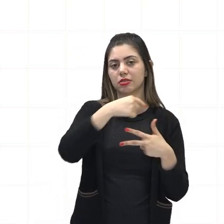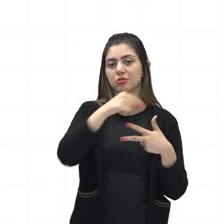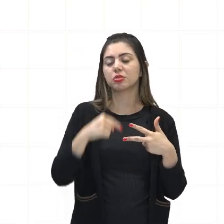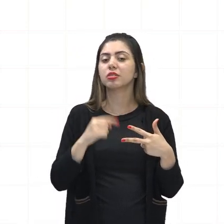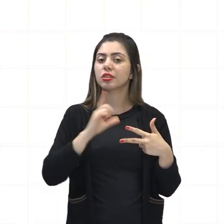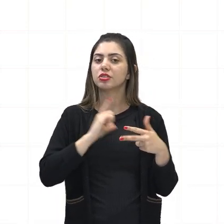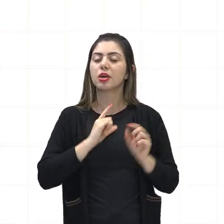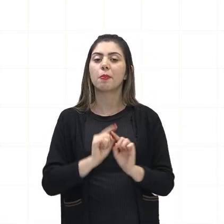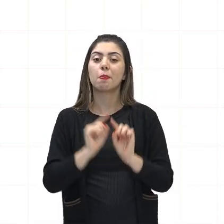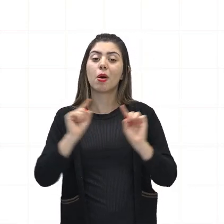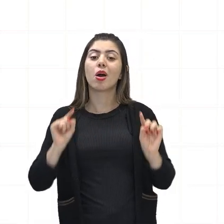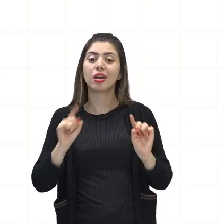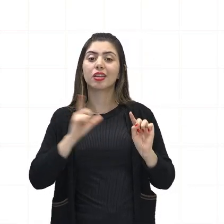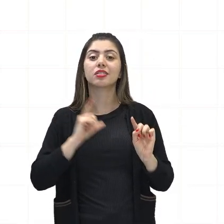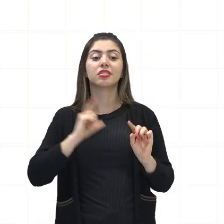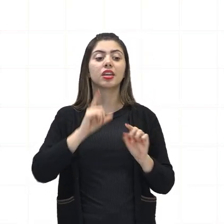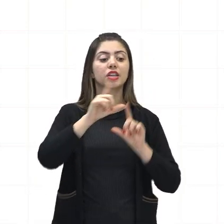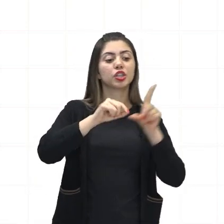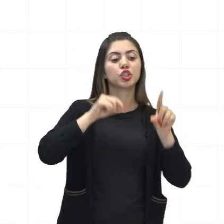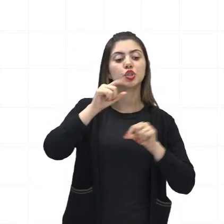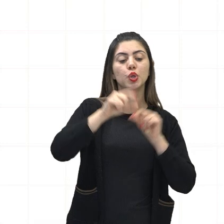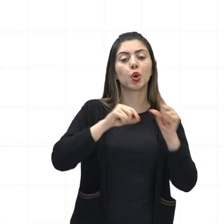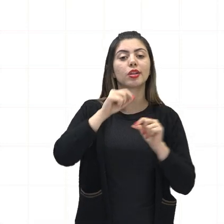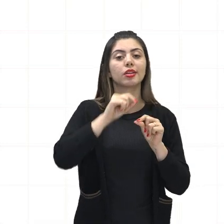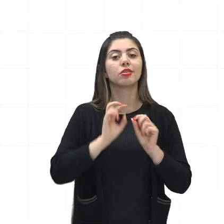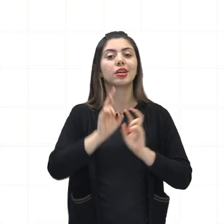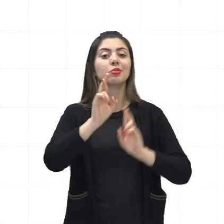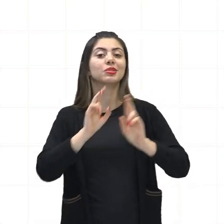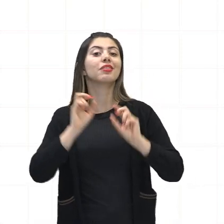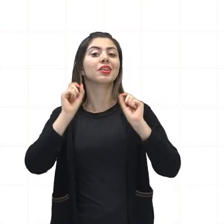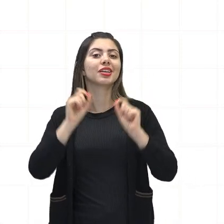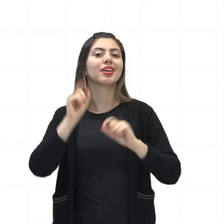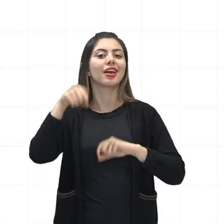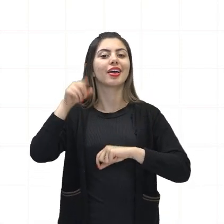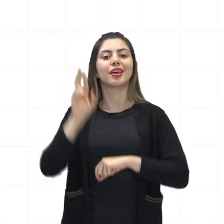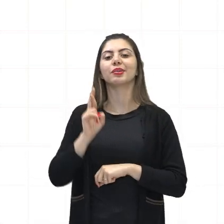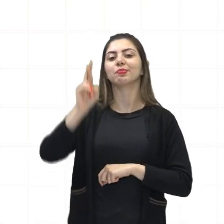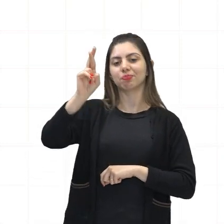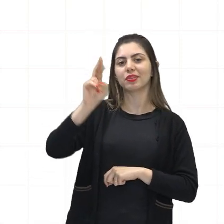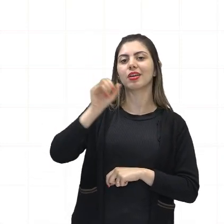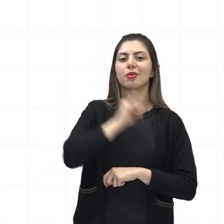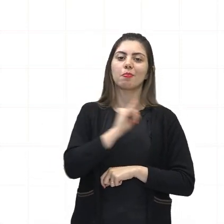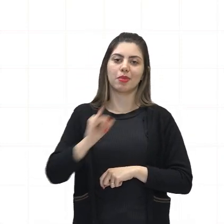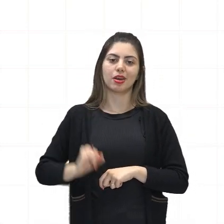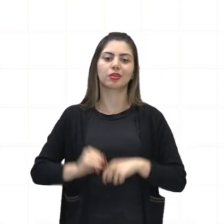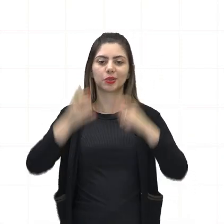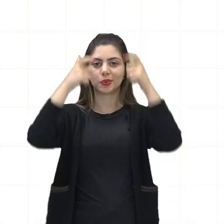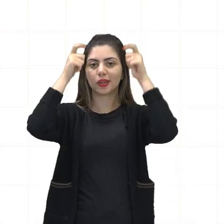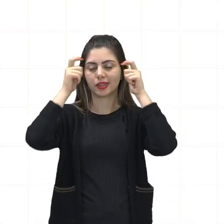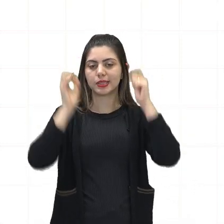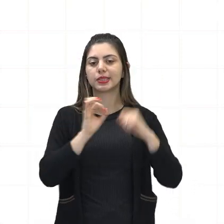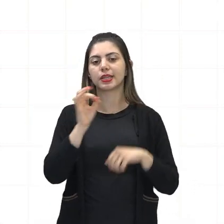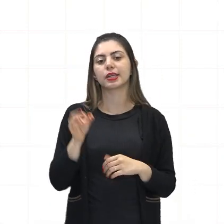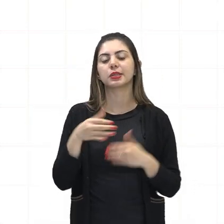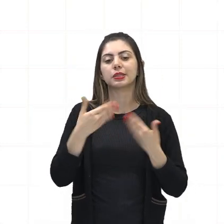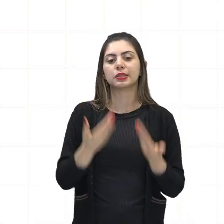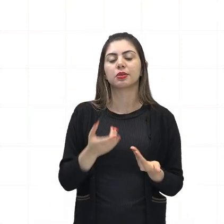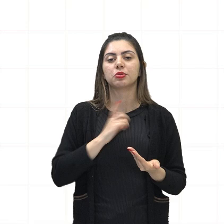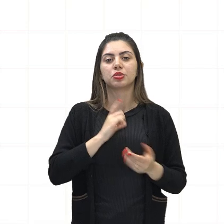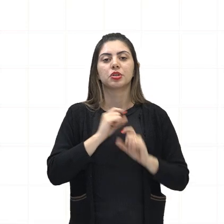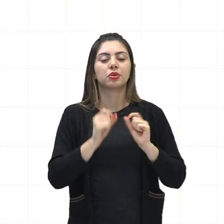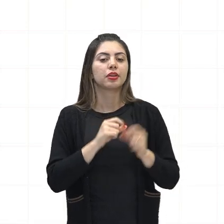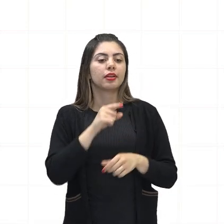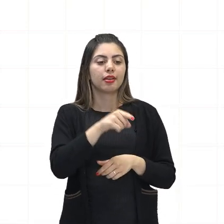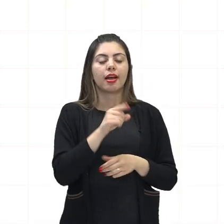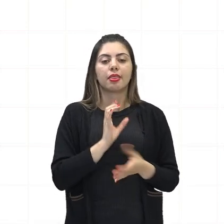quem escolheu os ministros, quem apontava diretamente ali, era o imperador. E adivinha? Então, os ministros que estão ali